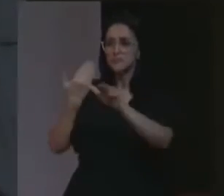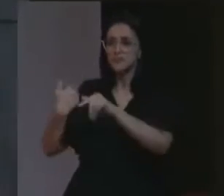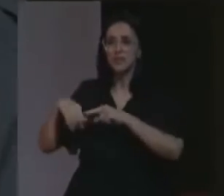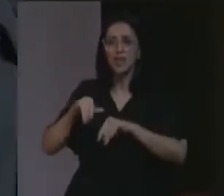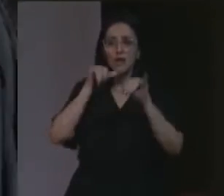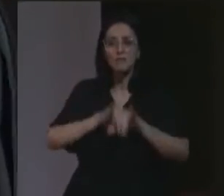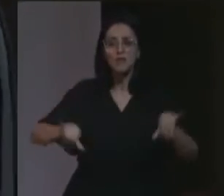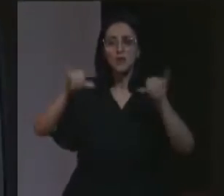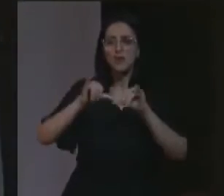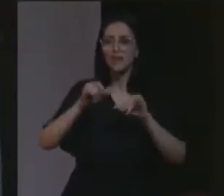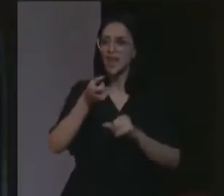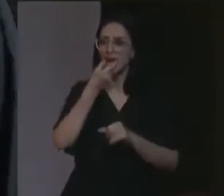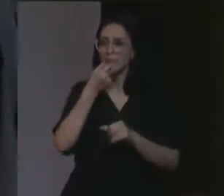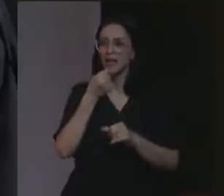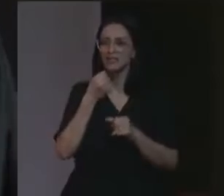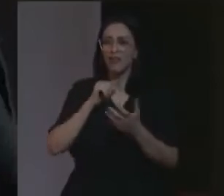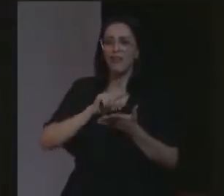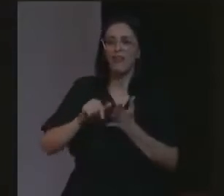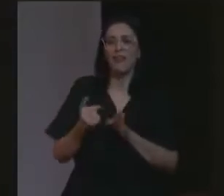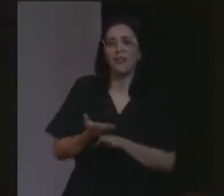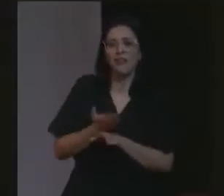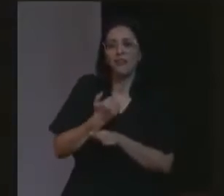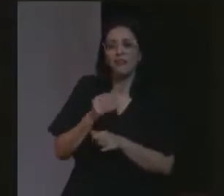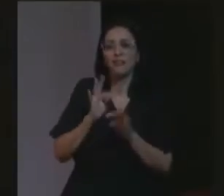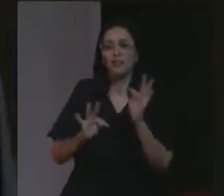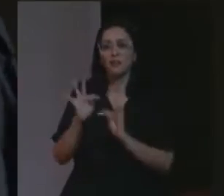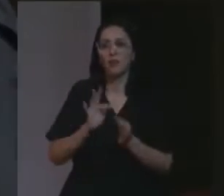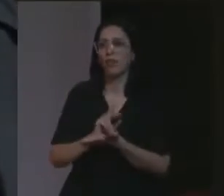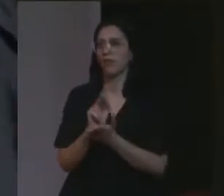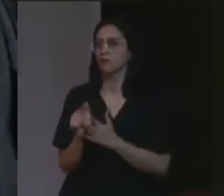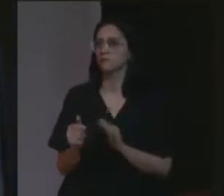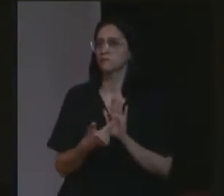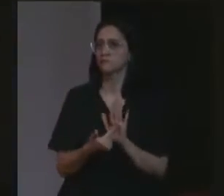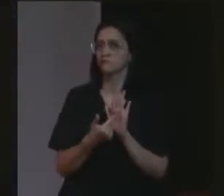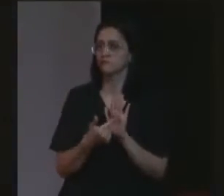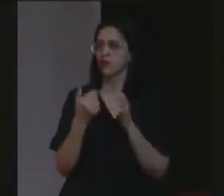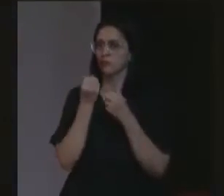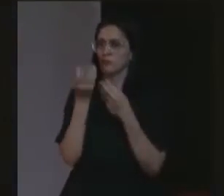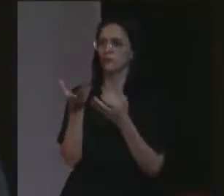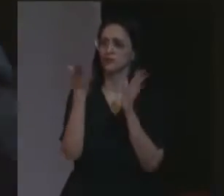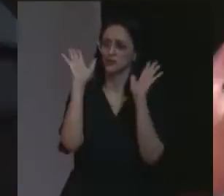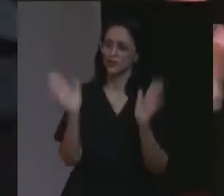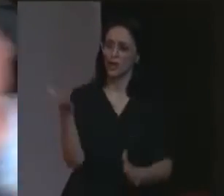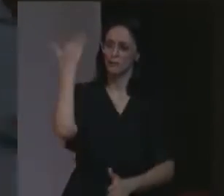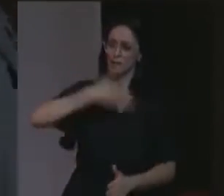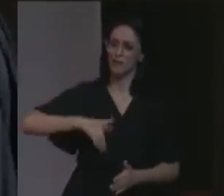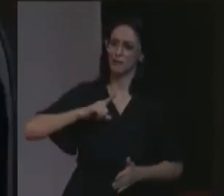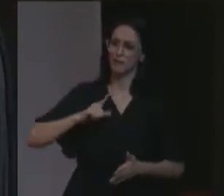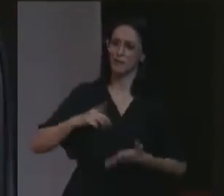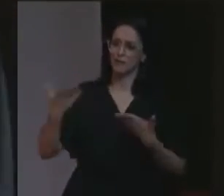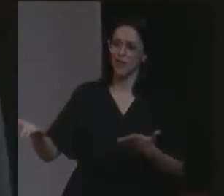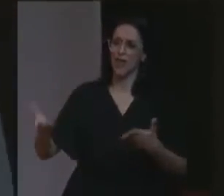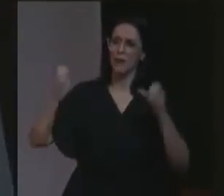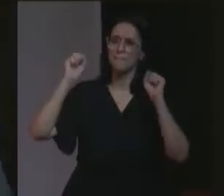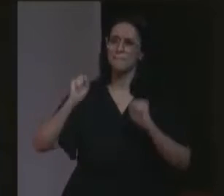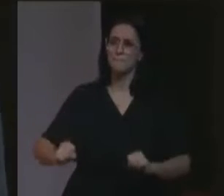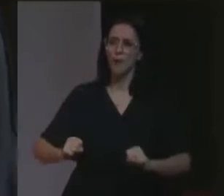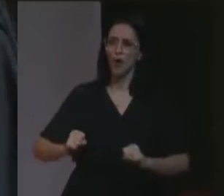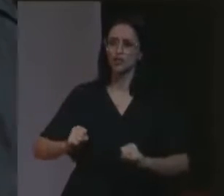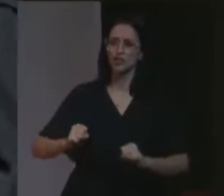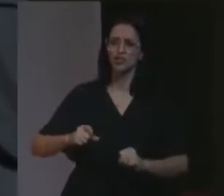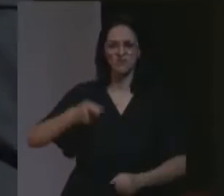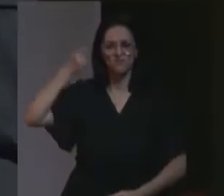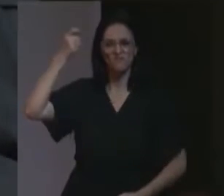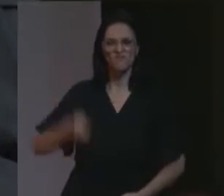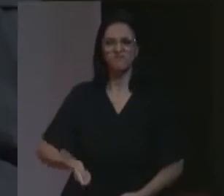propaganda da cloroquina, do tratamento precoce, são inúmeras. E vossas excelências terão a oportunidade aqui de condená-lo por todos esses